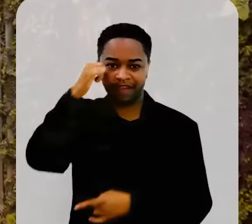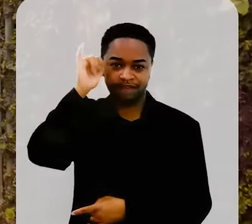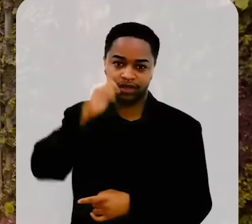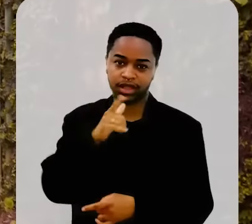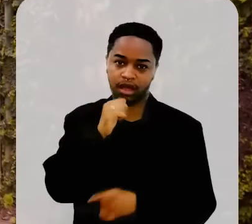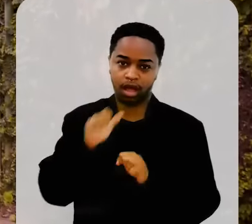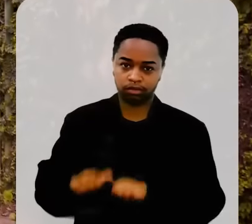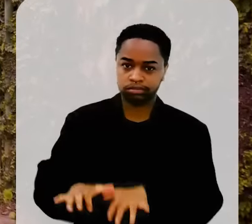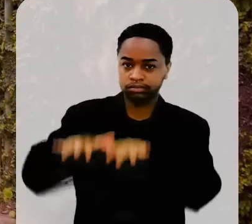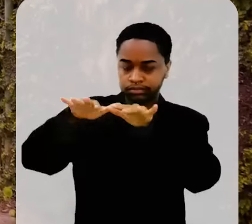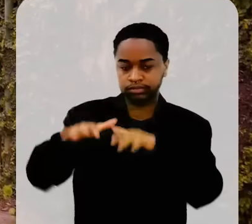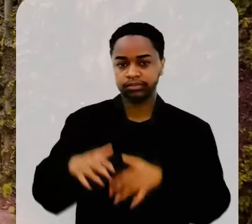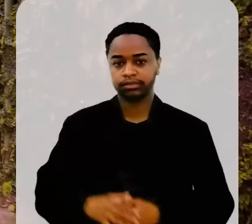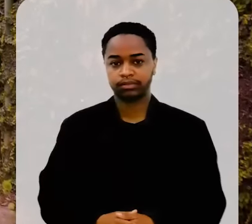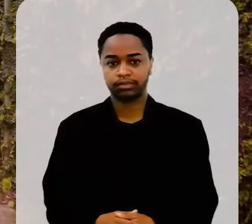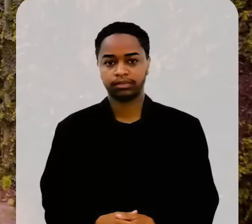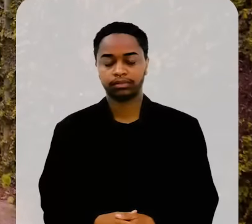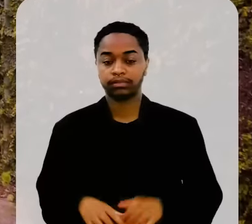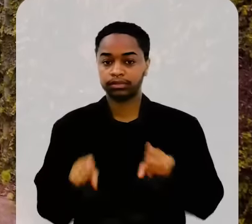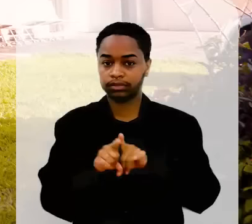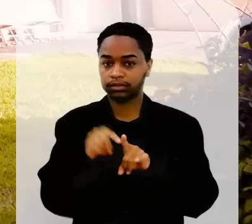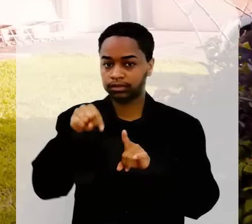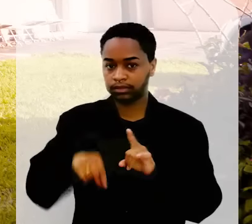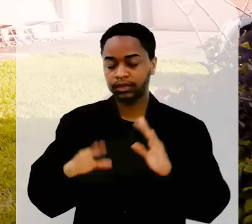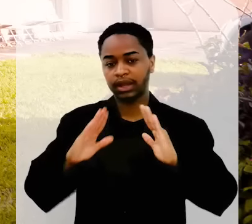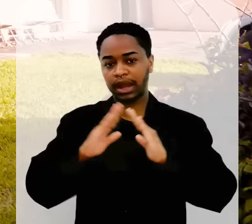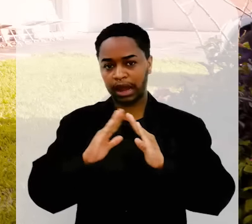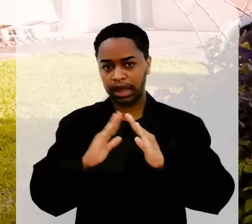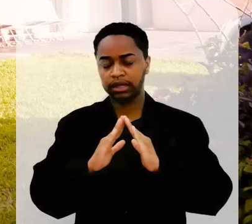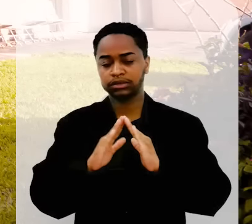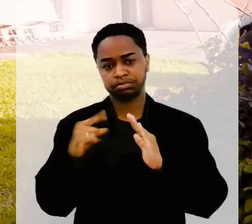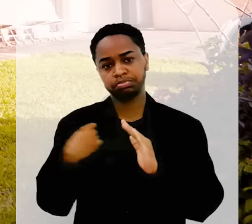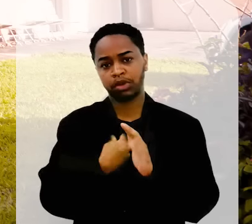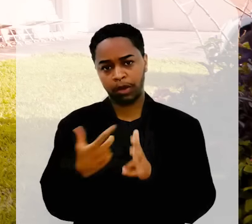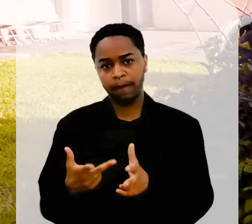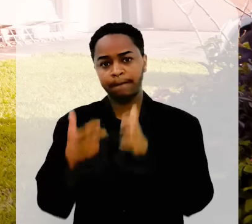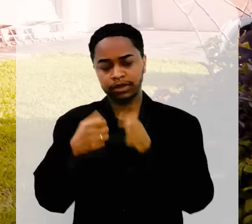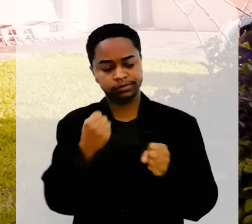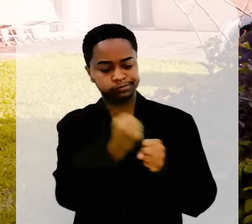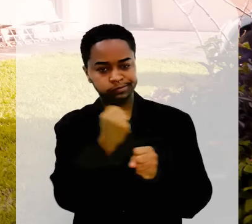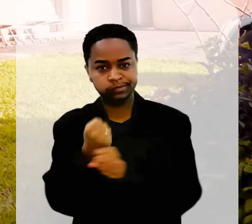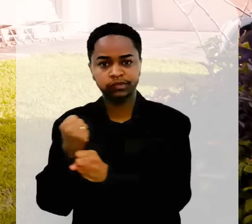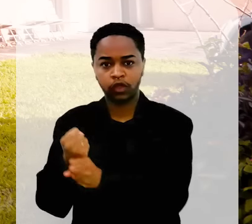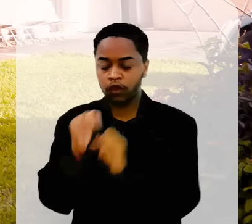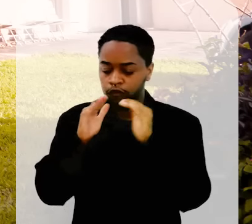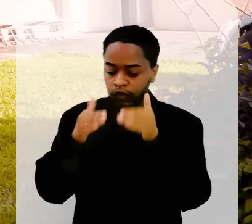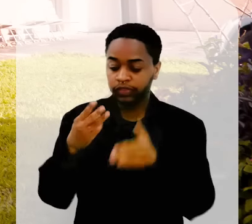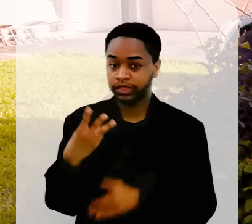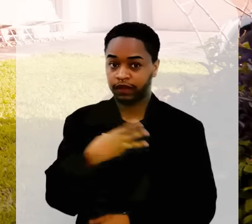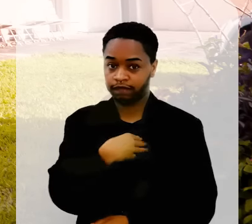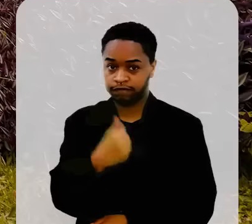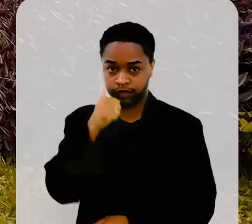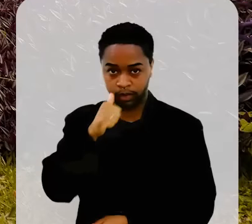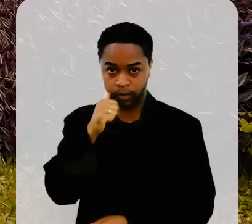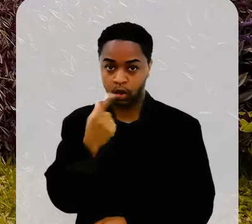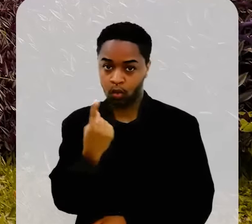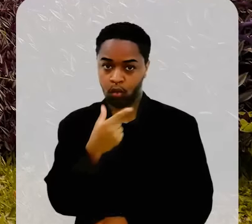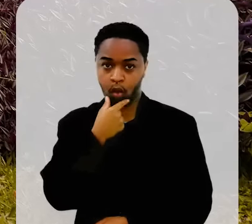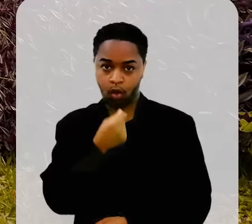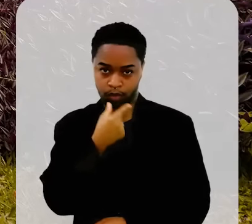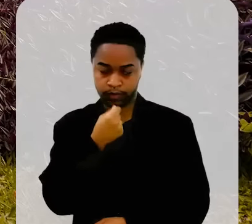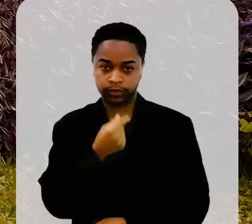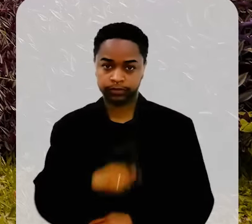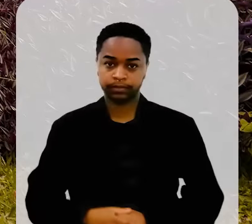nunca mais teve enchente aqui nessa casa. É uma casa que gente vê aí feita para as três filhas dele e um filho.